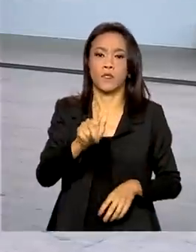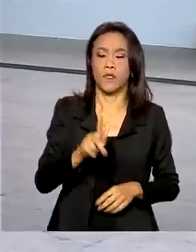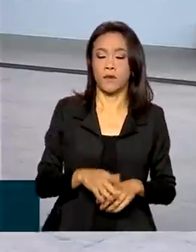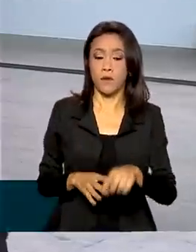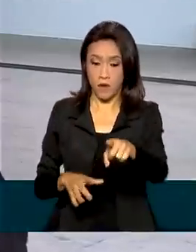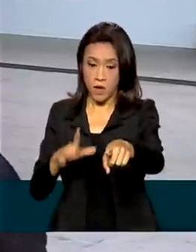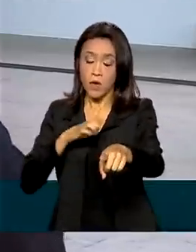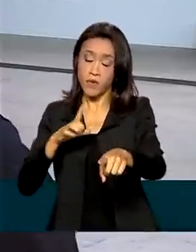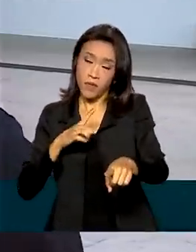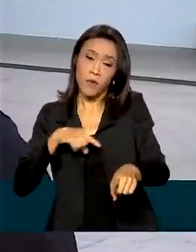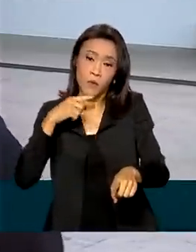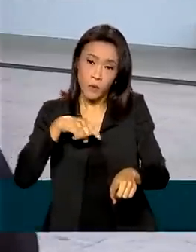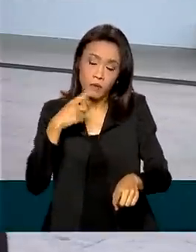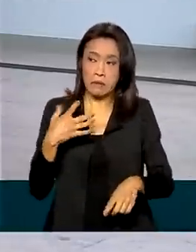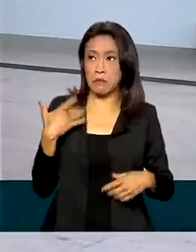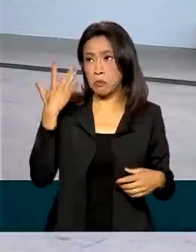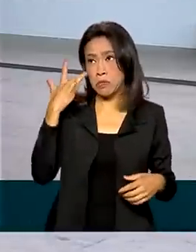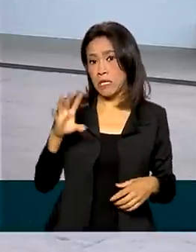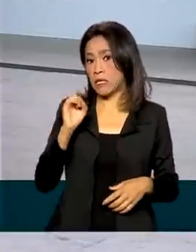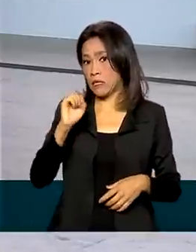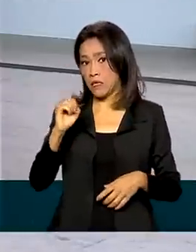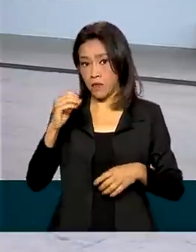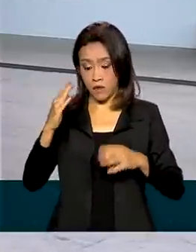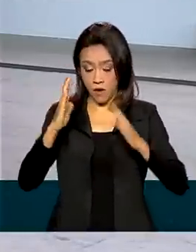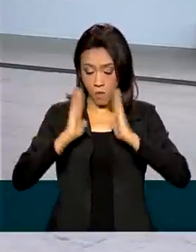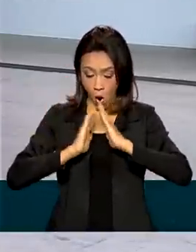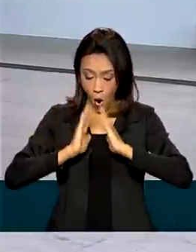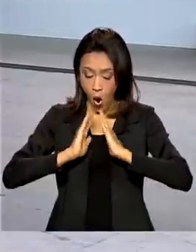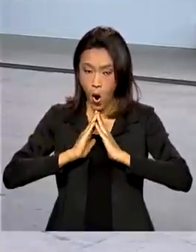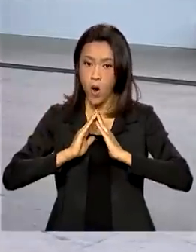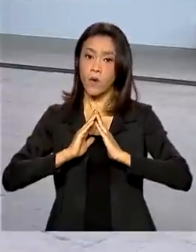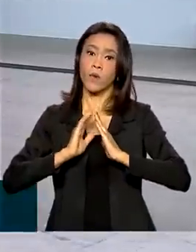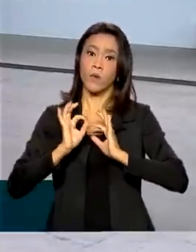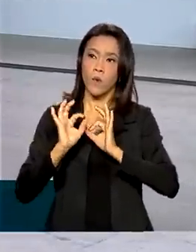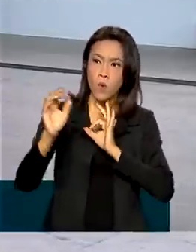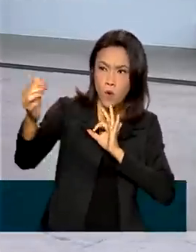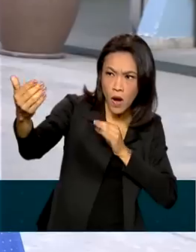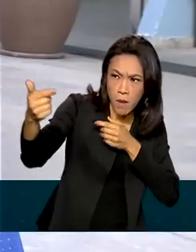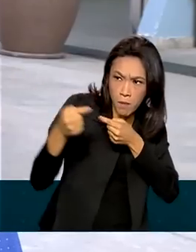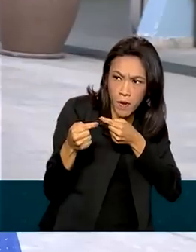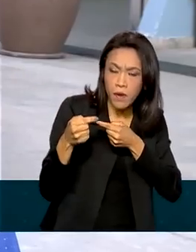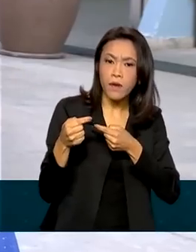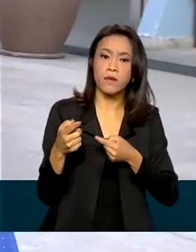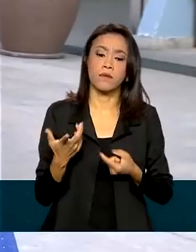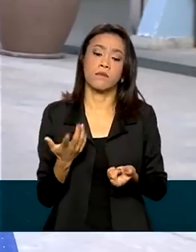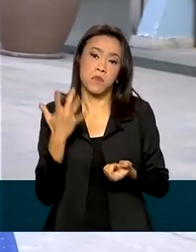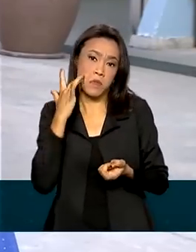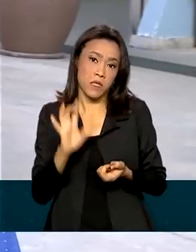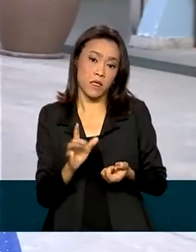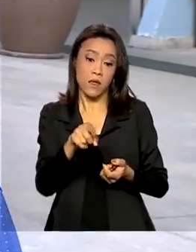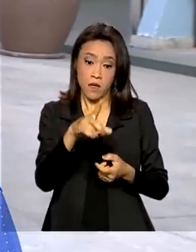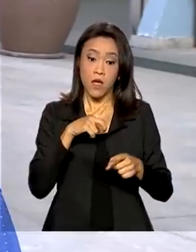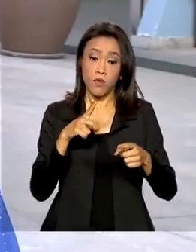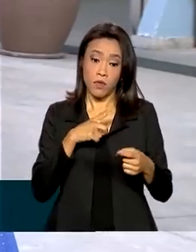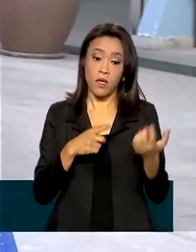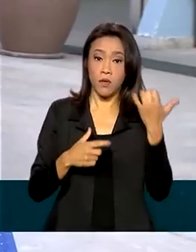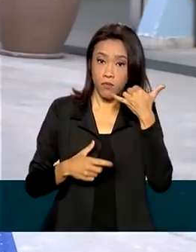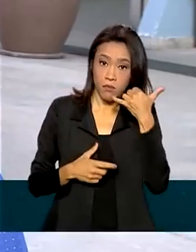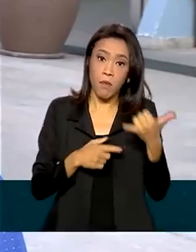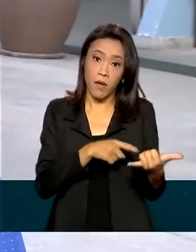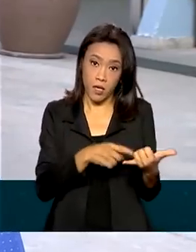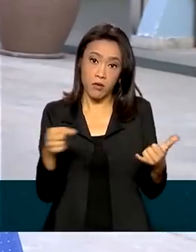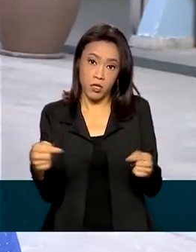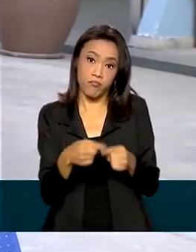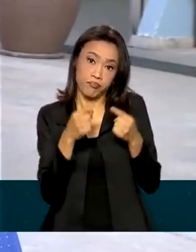sei se aonde eu moro vai pegar, por exemplo, porque eu sei que a distância é curta do alcance do 5G. Eu tenho um aparelho compatível, mas ainda não estou usando